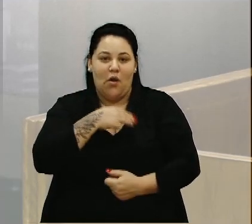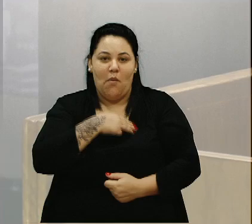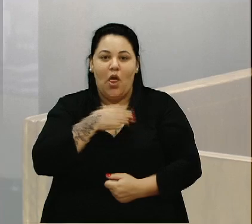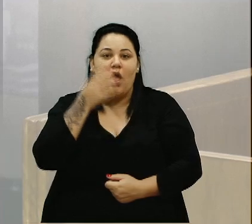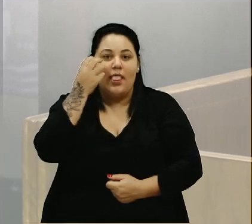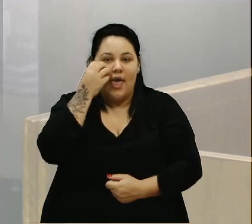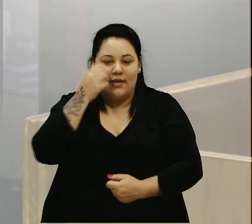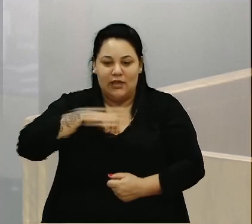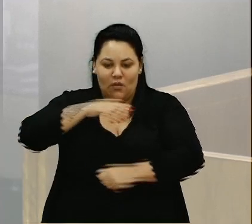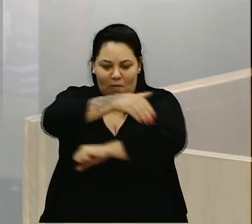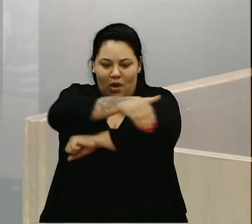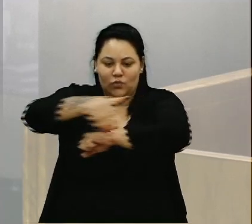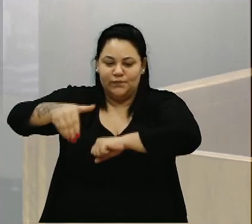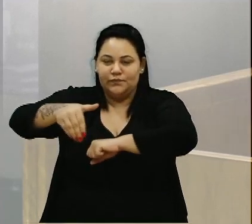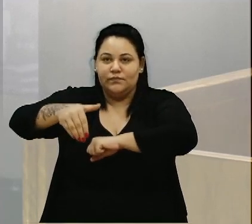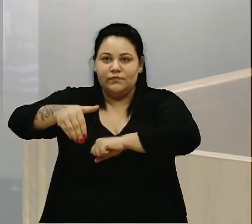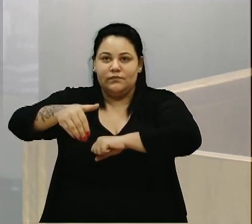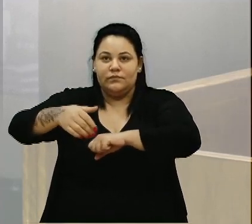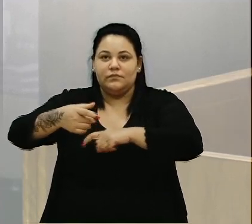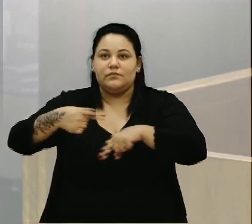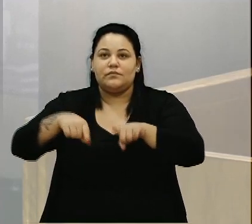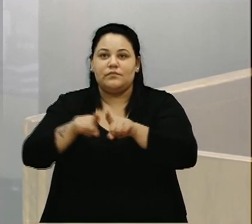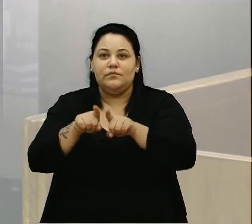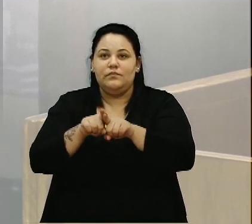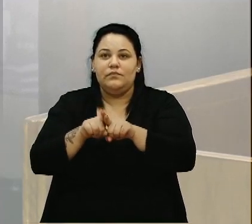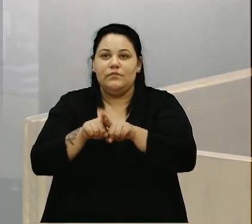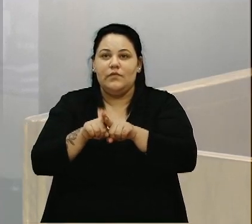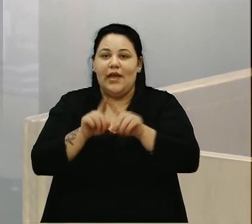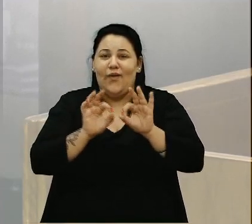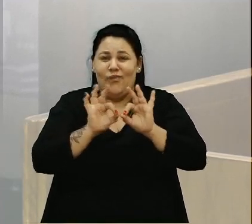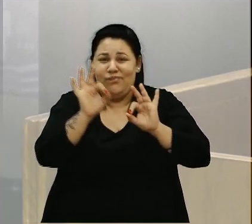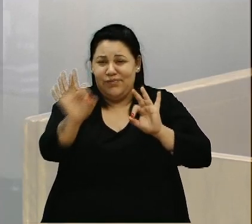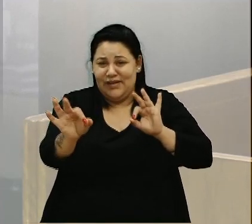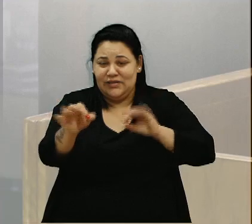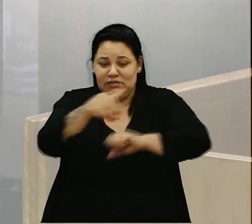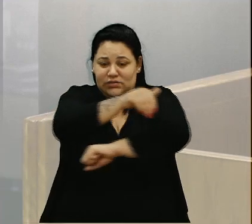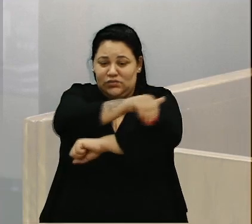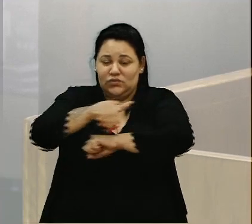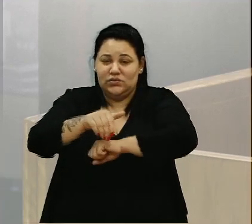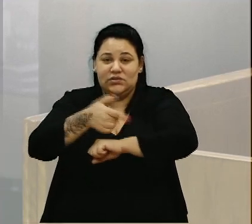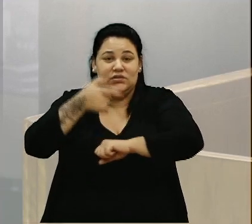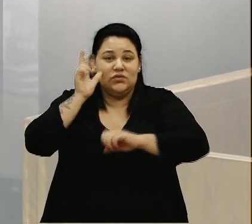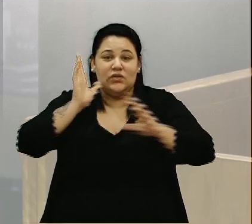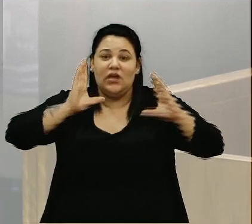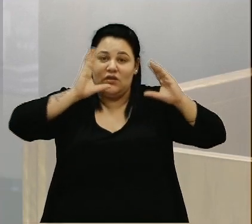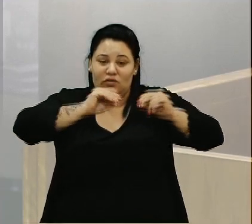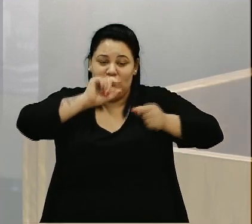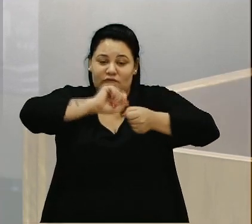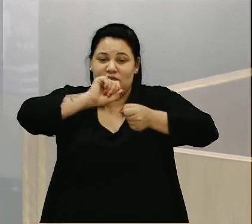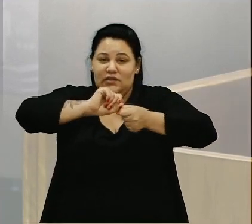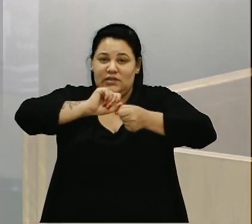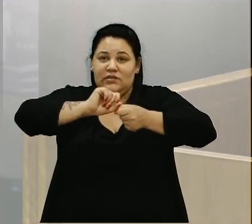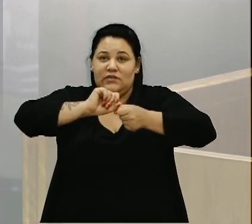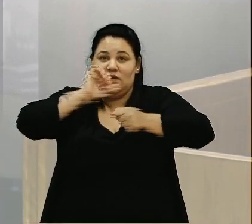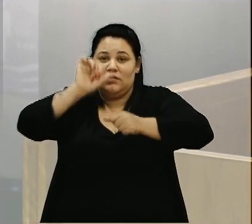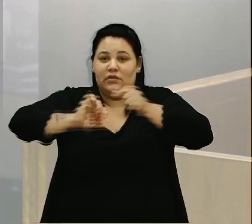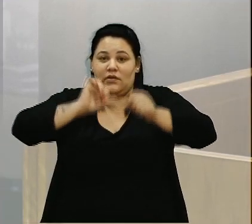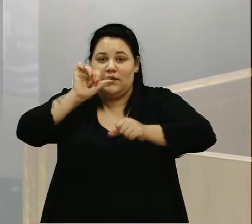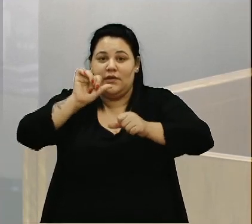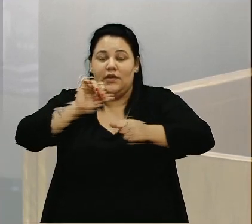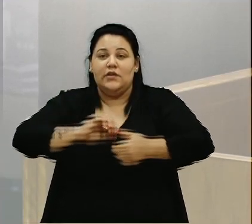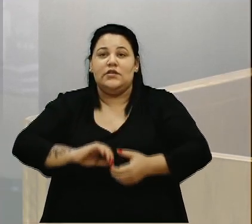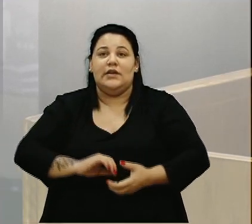uma rua ali que é longa essa rua, e ontem à noite fizeram a parte da iluminação. A sua parte,